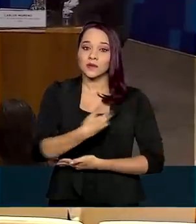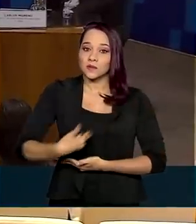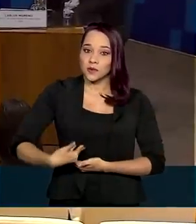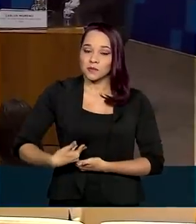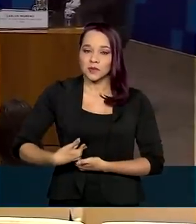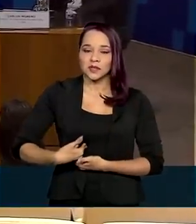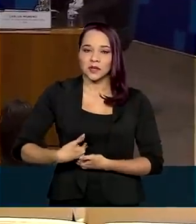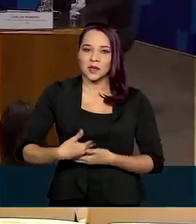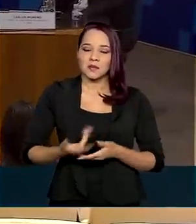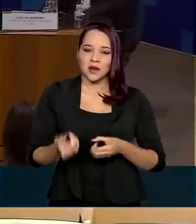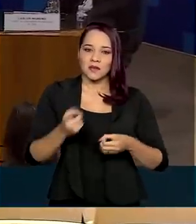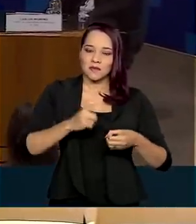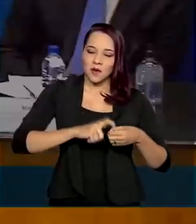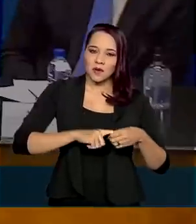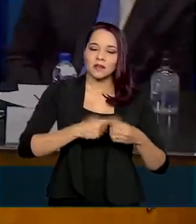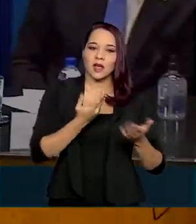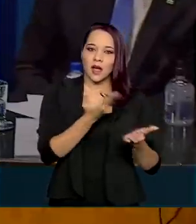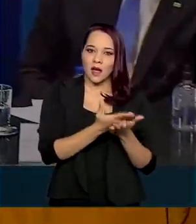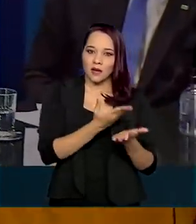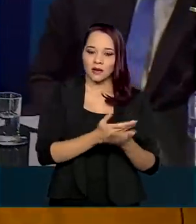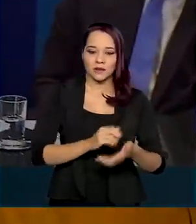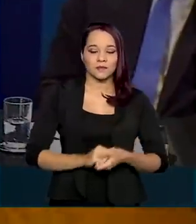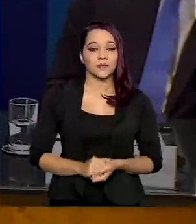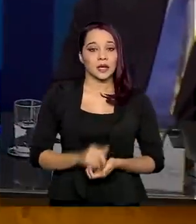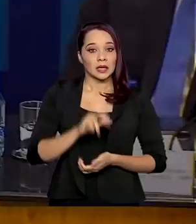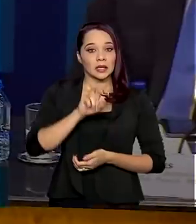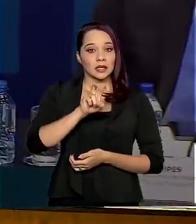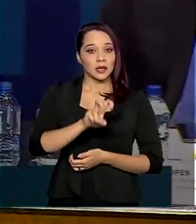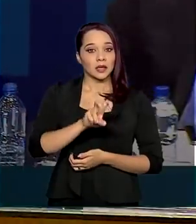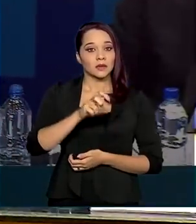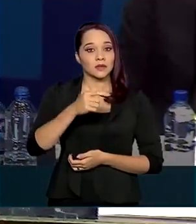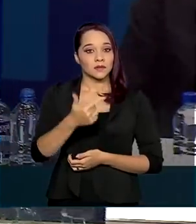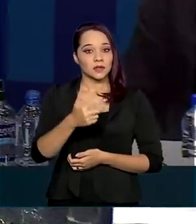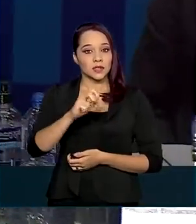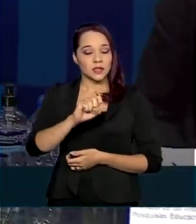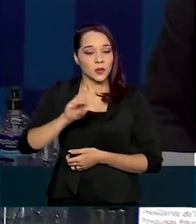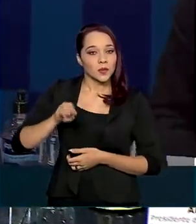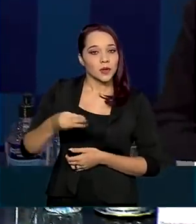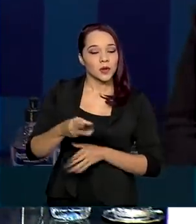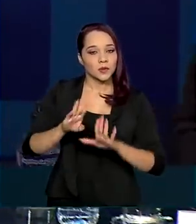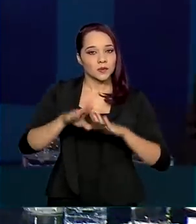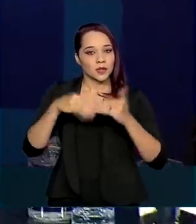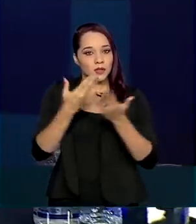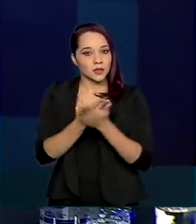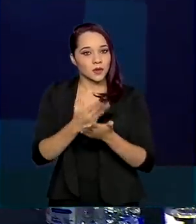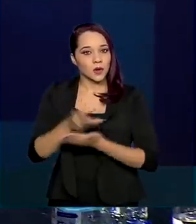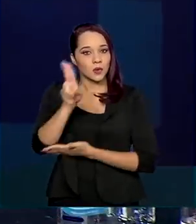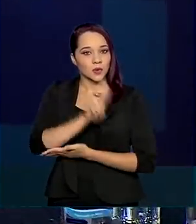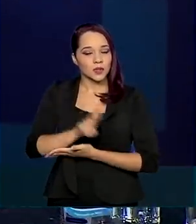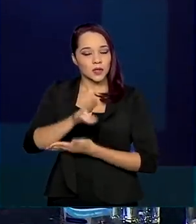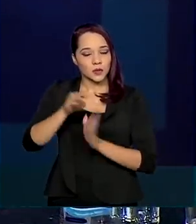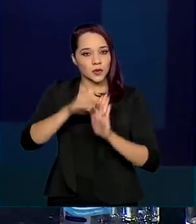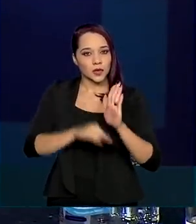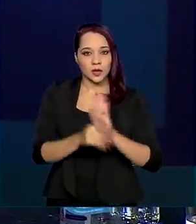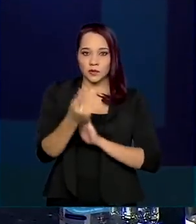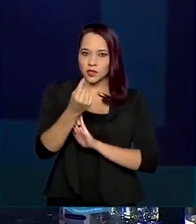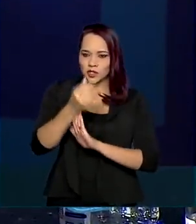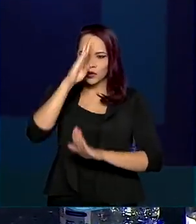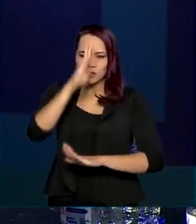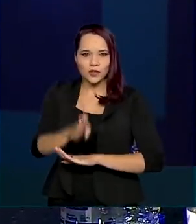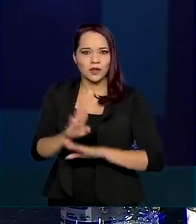para a retomada das aulas. 525 milhões para as escolas, por meio do programa Dinheiro Direto na Escola,